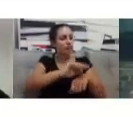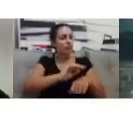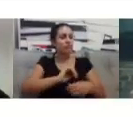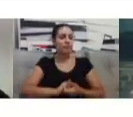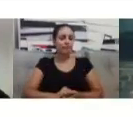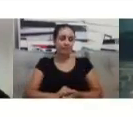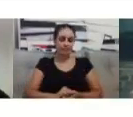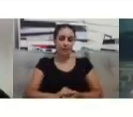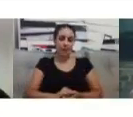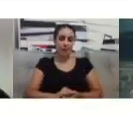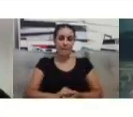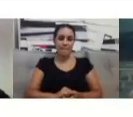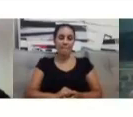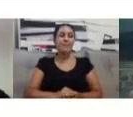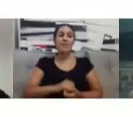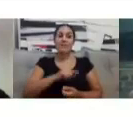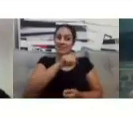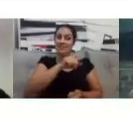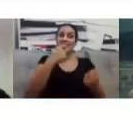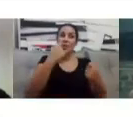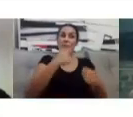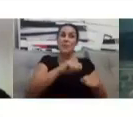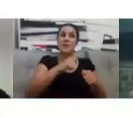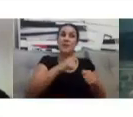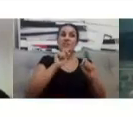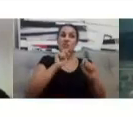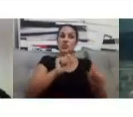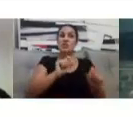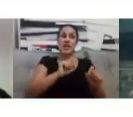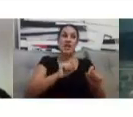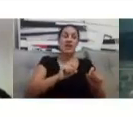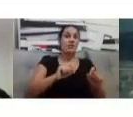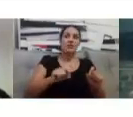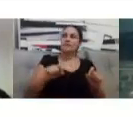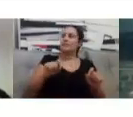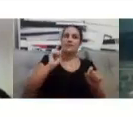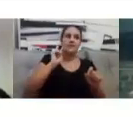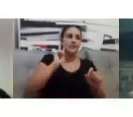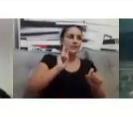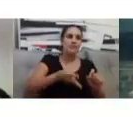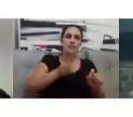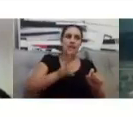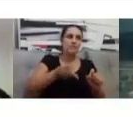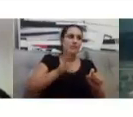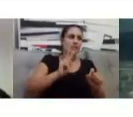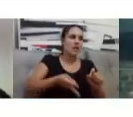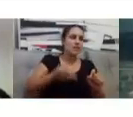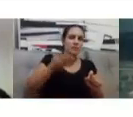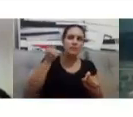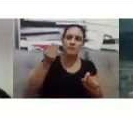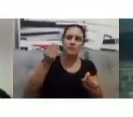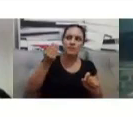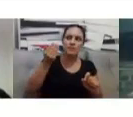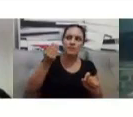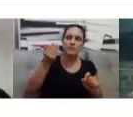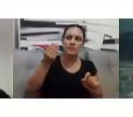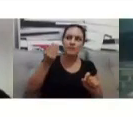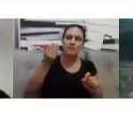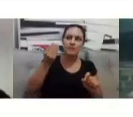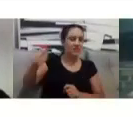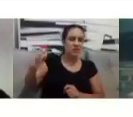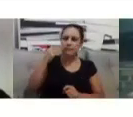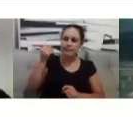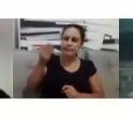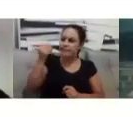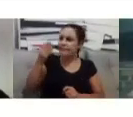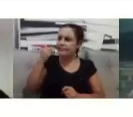Possam sugar deles o conhecimento que eles têm. Porque é uma equipe multidisciplinar. Eu já passei por todos eles. Menos pela Vanessa.